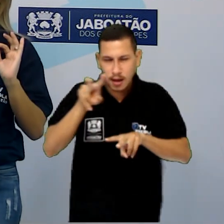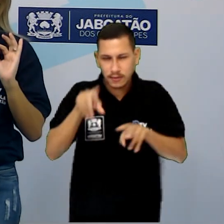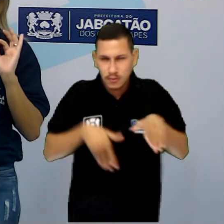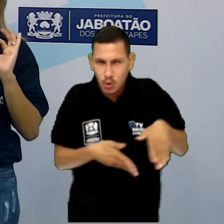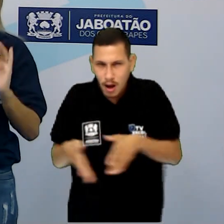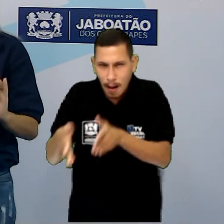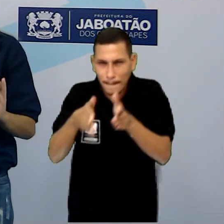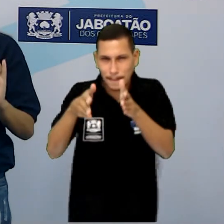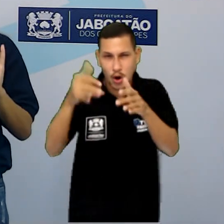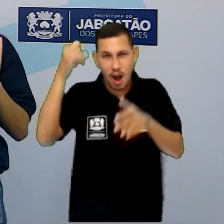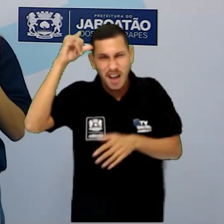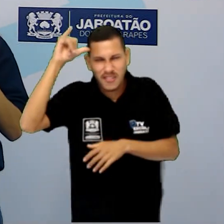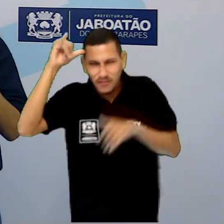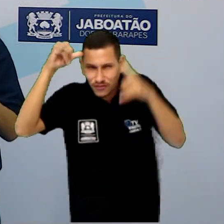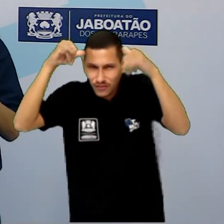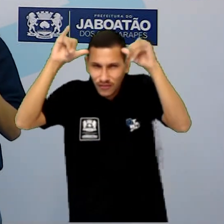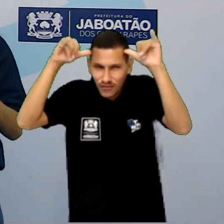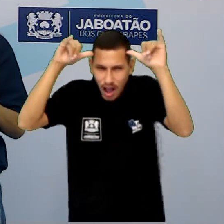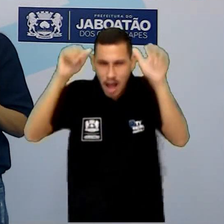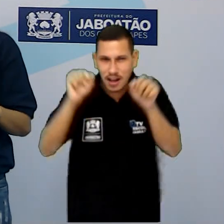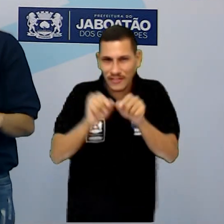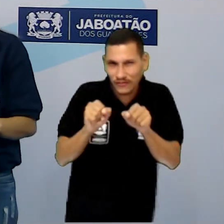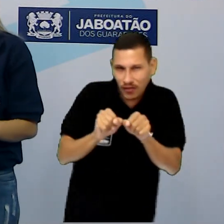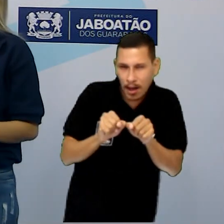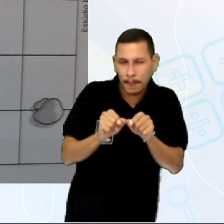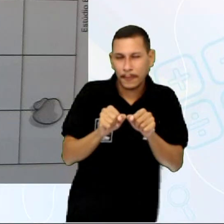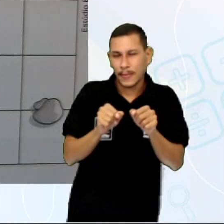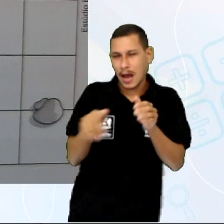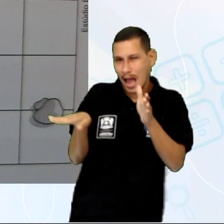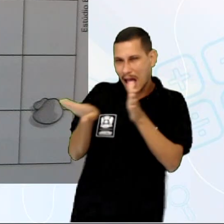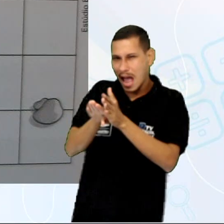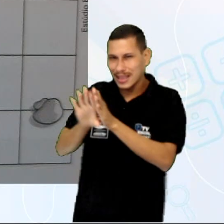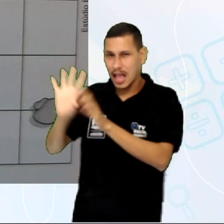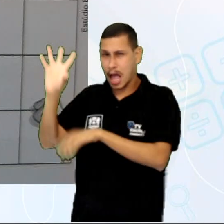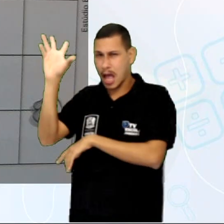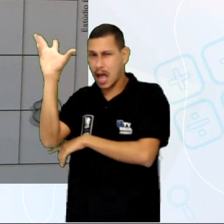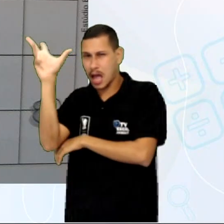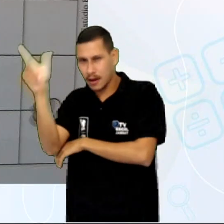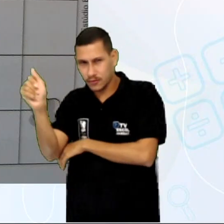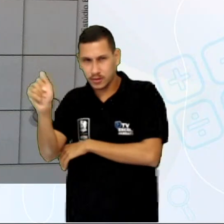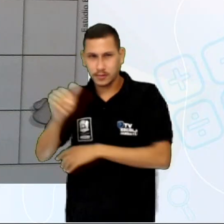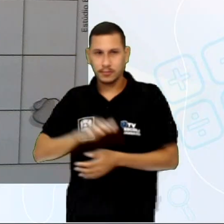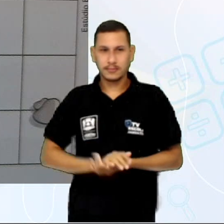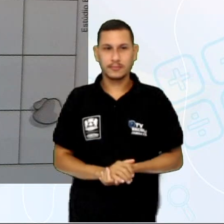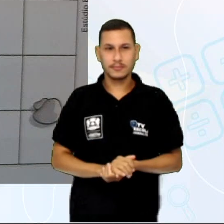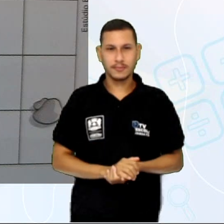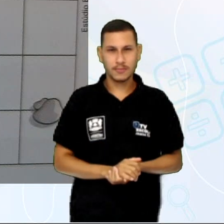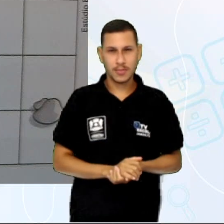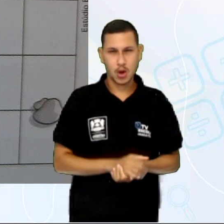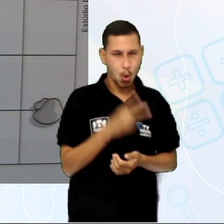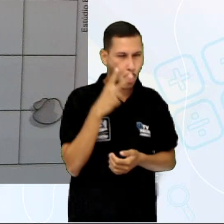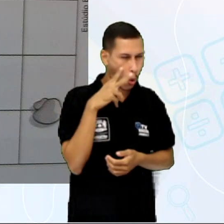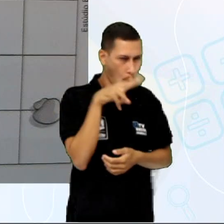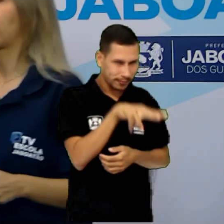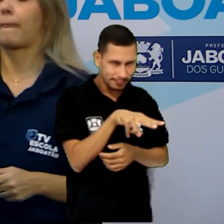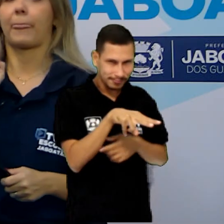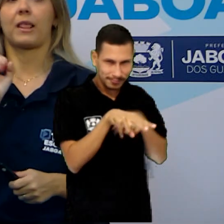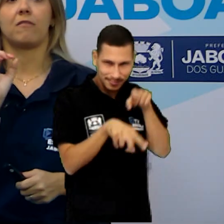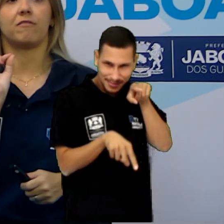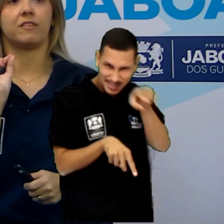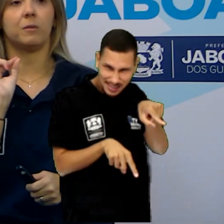que a vaca fez para ir até a árvore. Olha só. Olha a vaquinha aqui onde está.